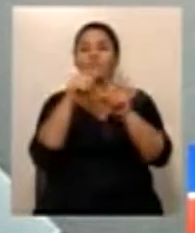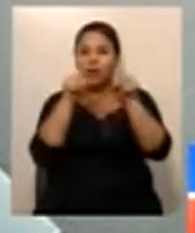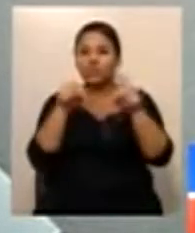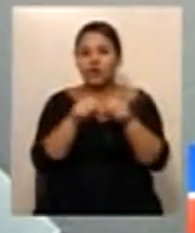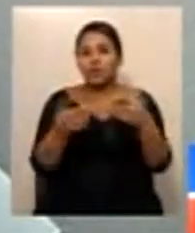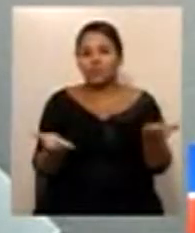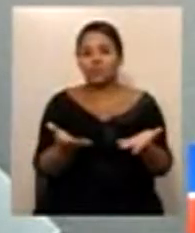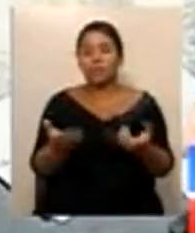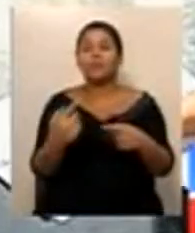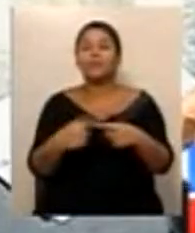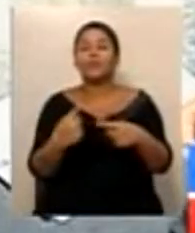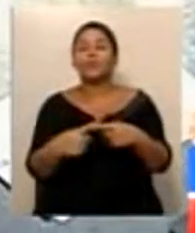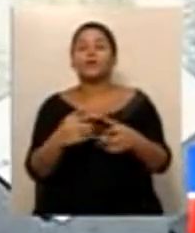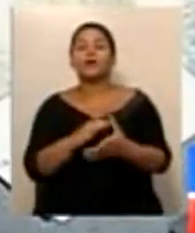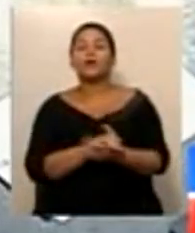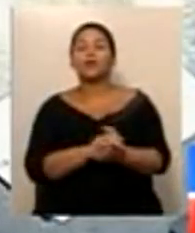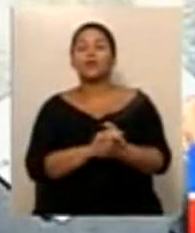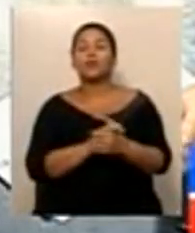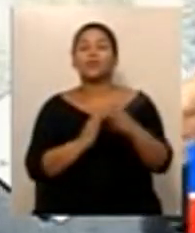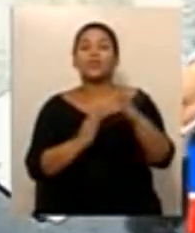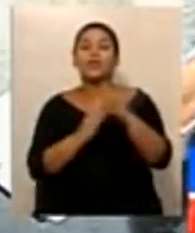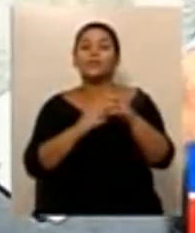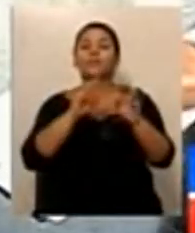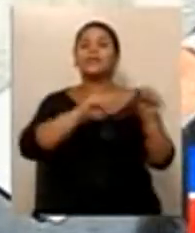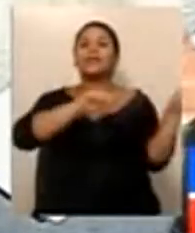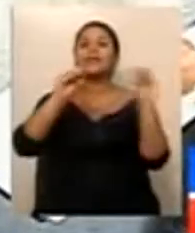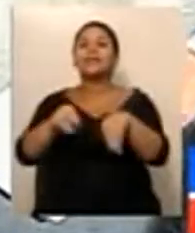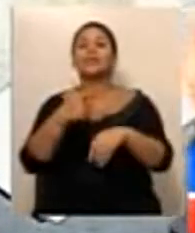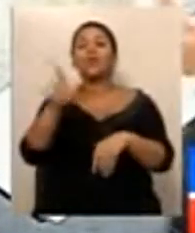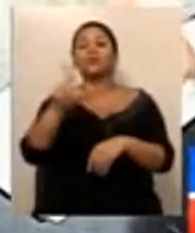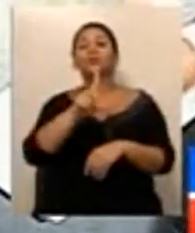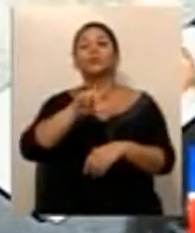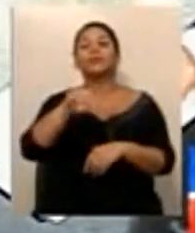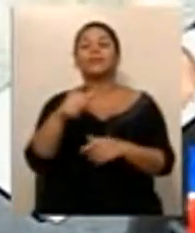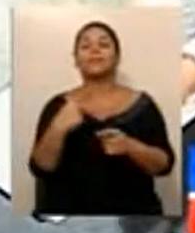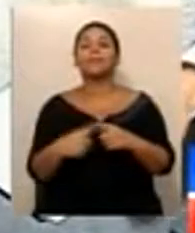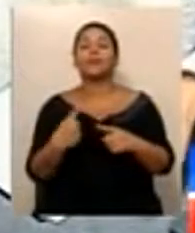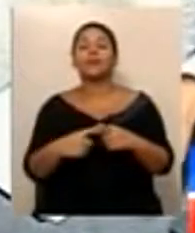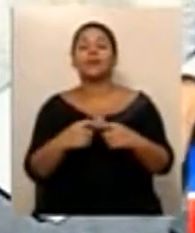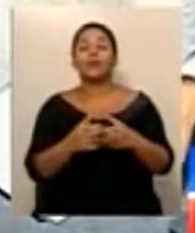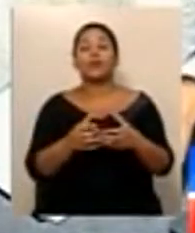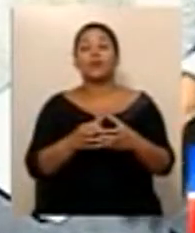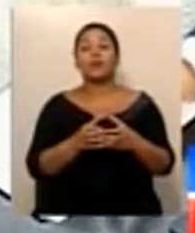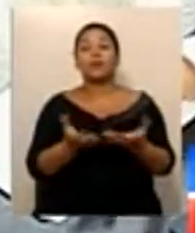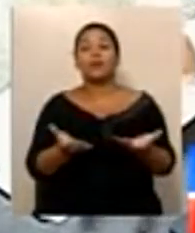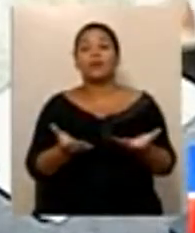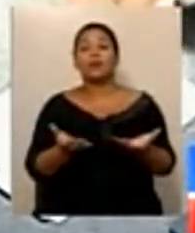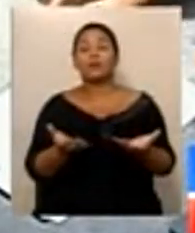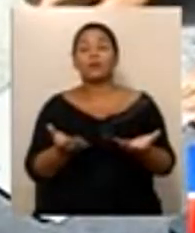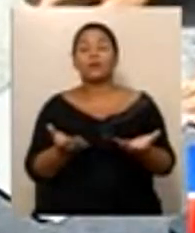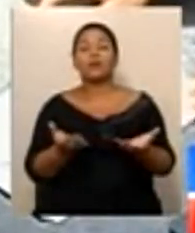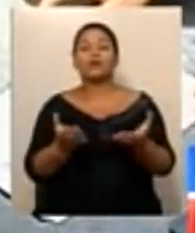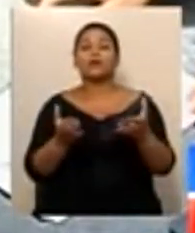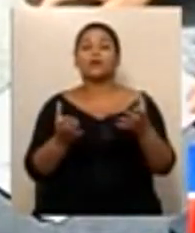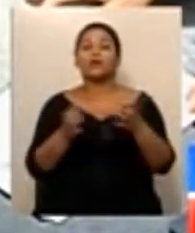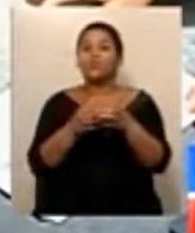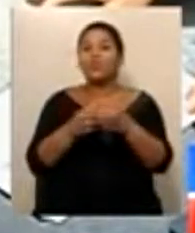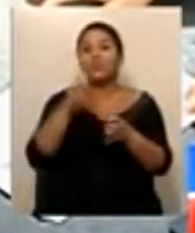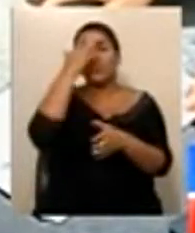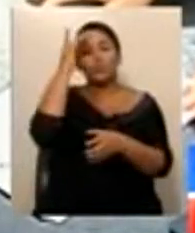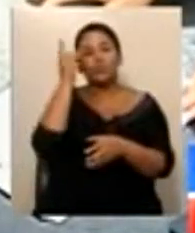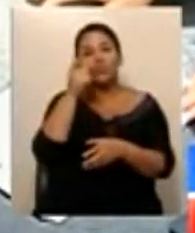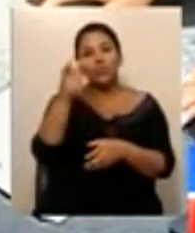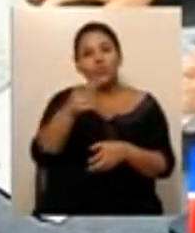do veto e a grande grau de complexidade em que os deputados enfrentam em ter acesso às